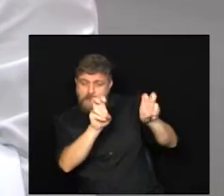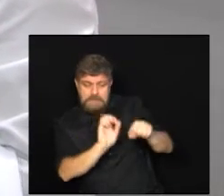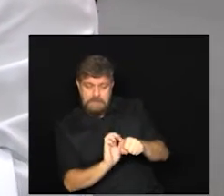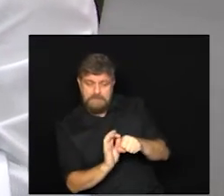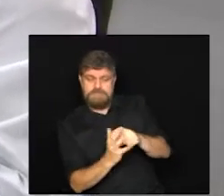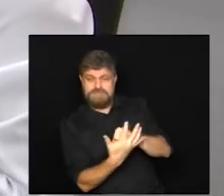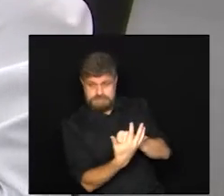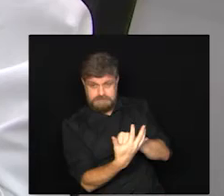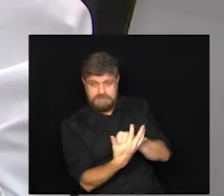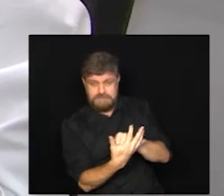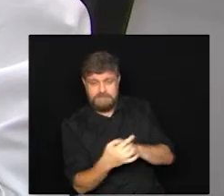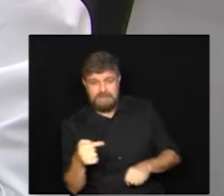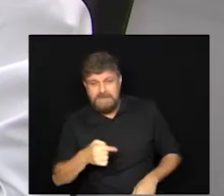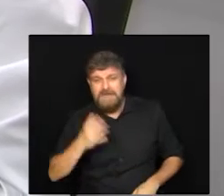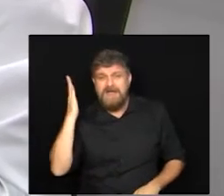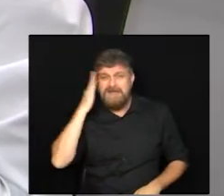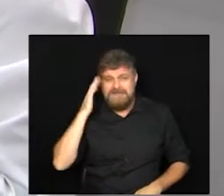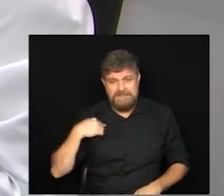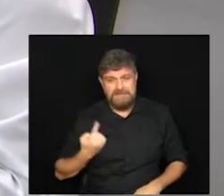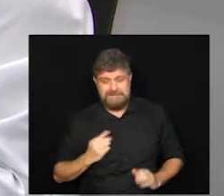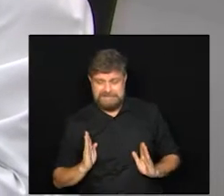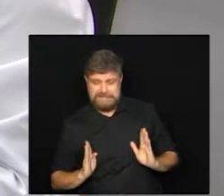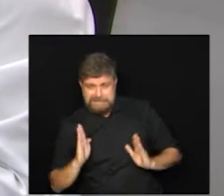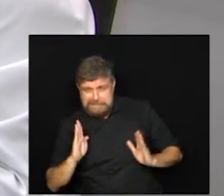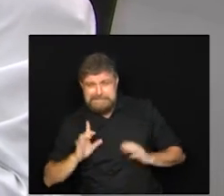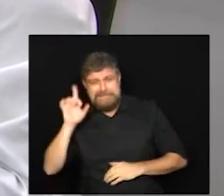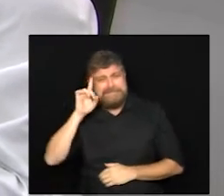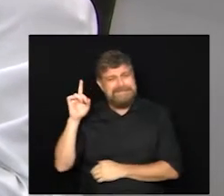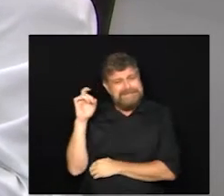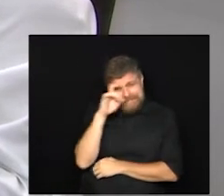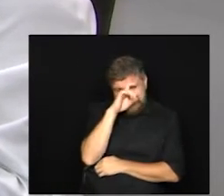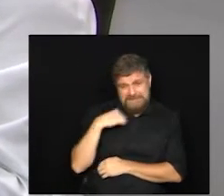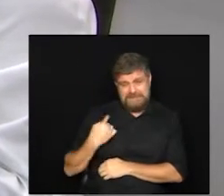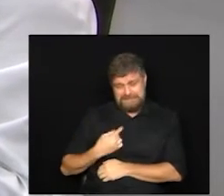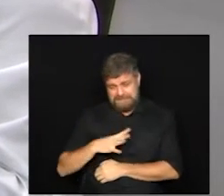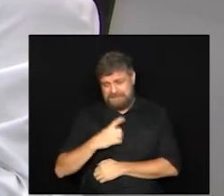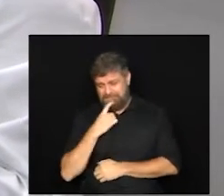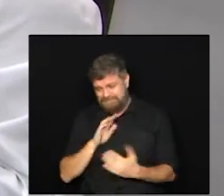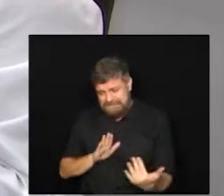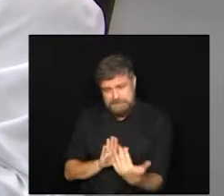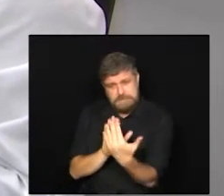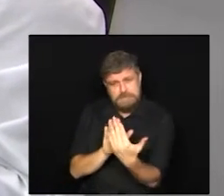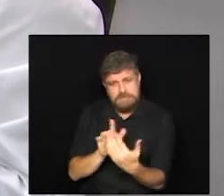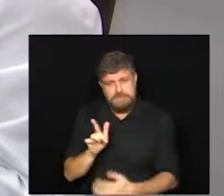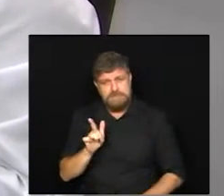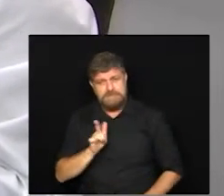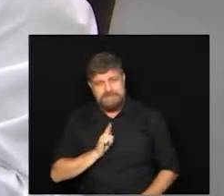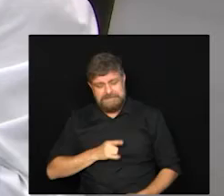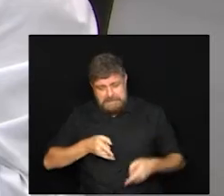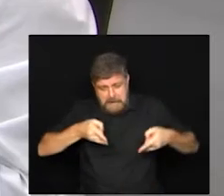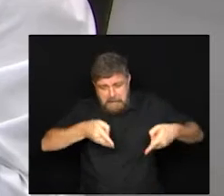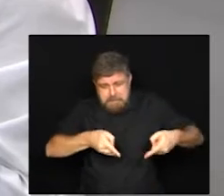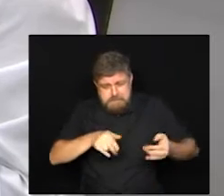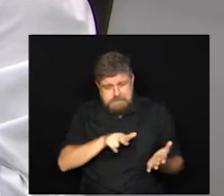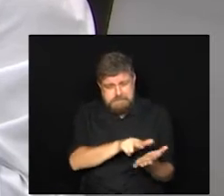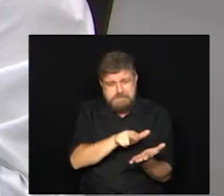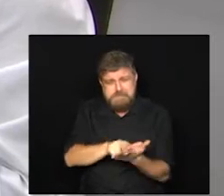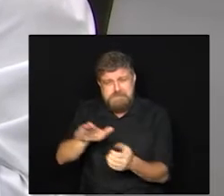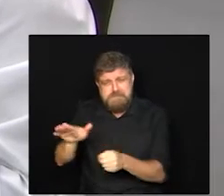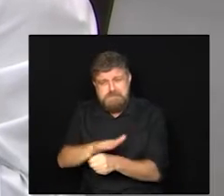coronavírus. Sabemos que estamos passando por dias difíceis na nossa cidade diante dos leitos que estão